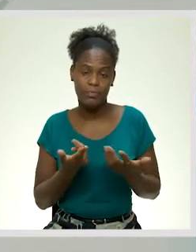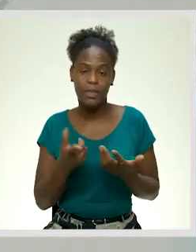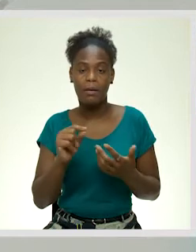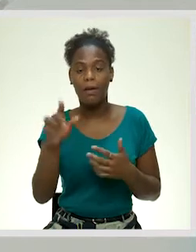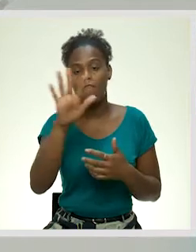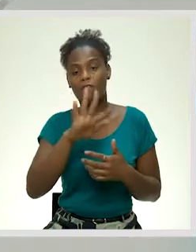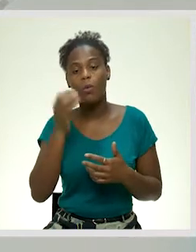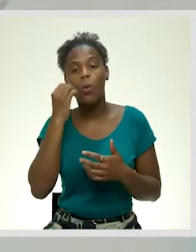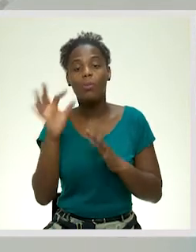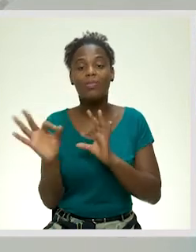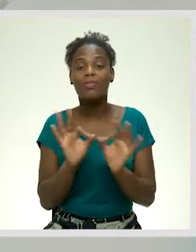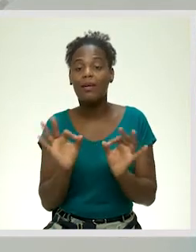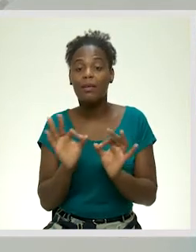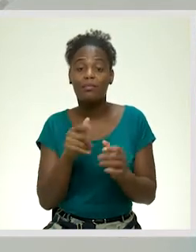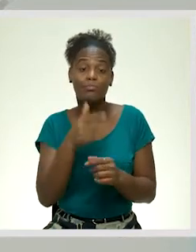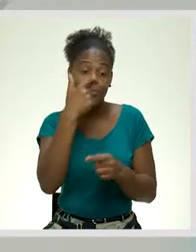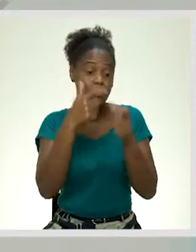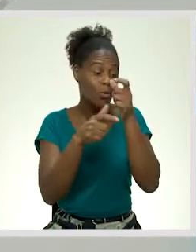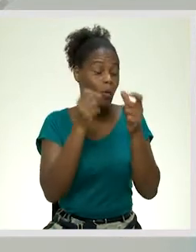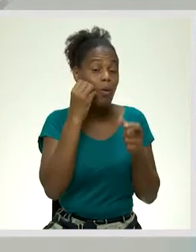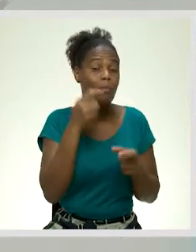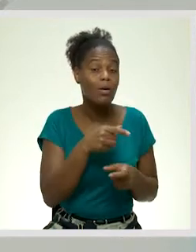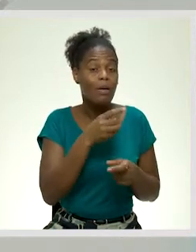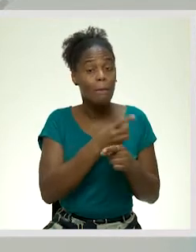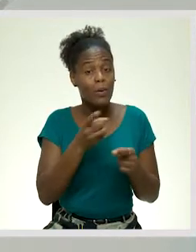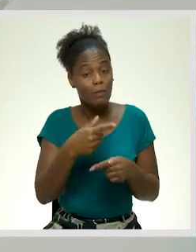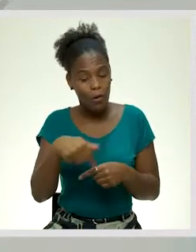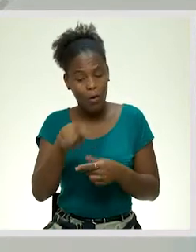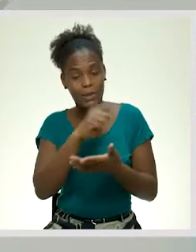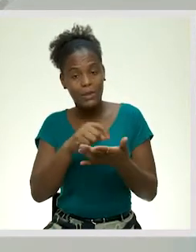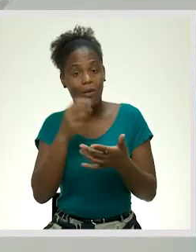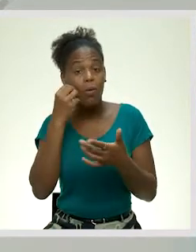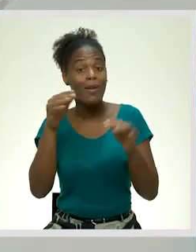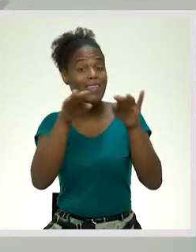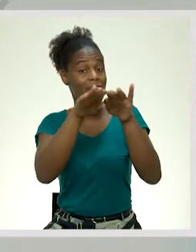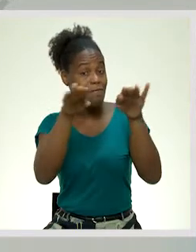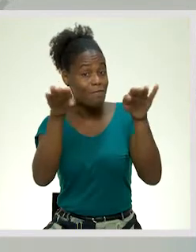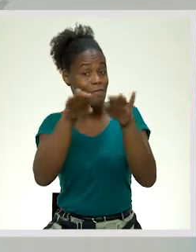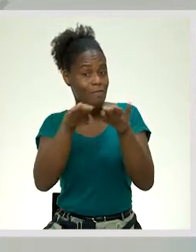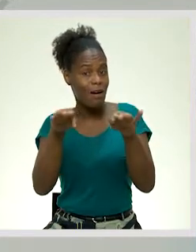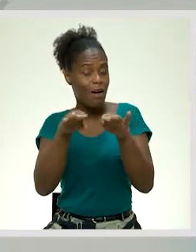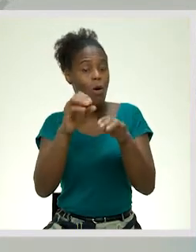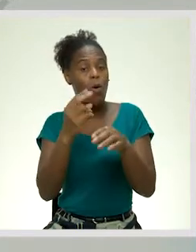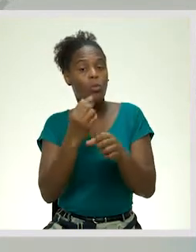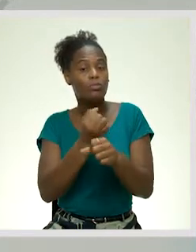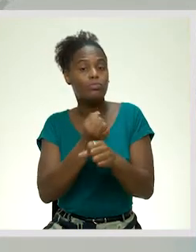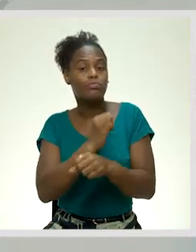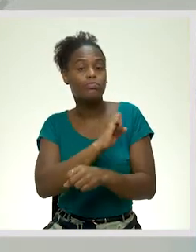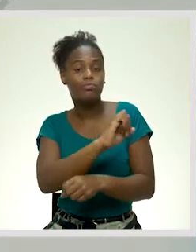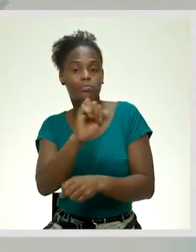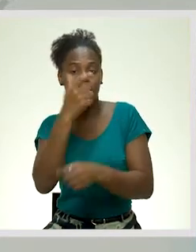A forma de tratamento, porque nós devemos, de acordo com o escalão ou a função